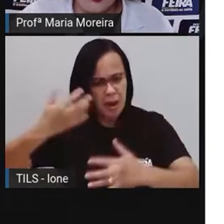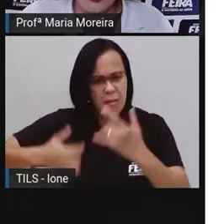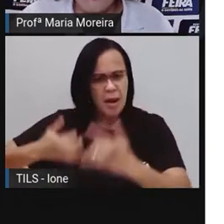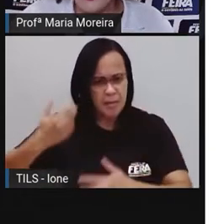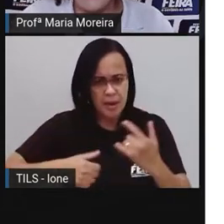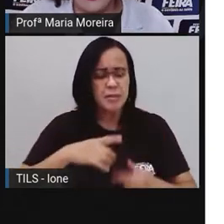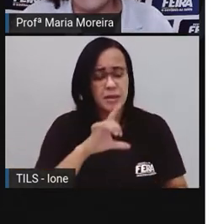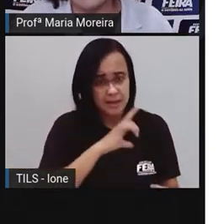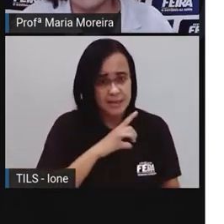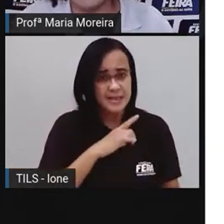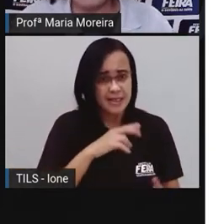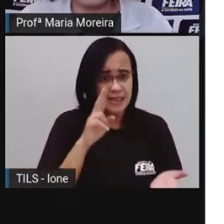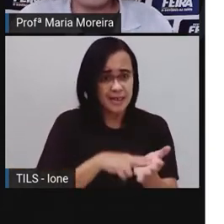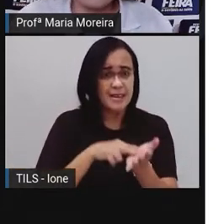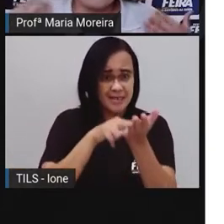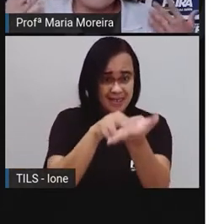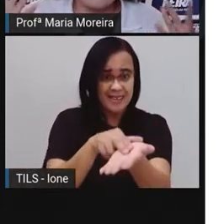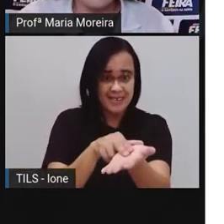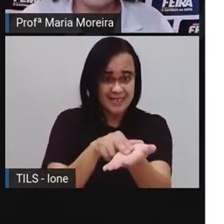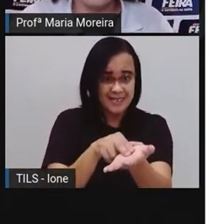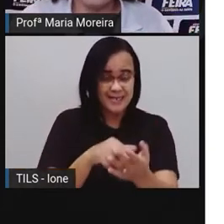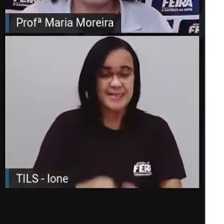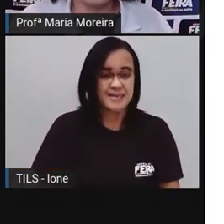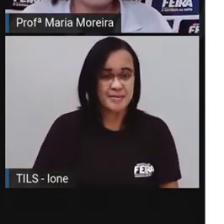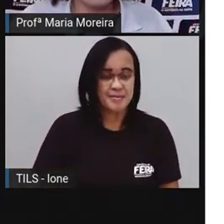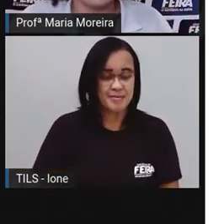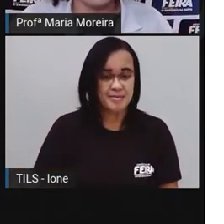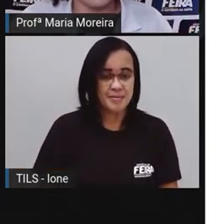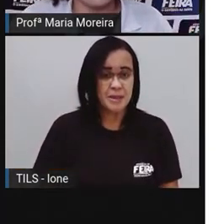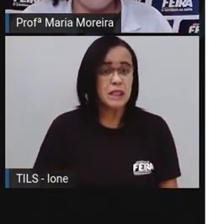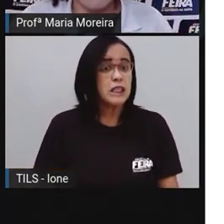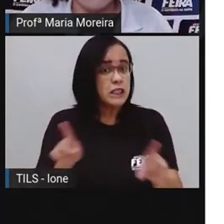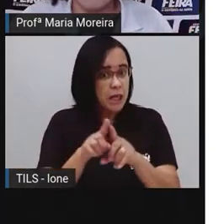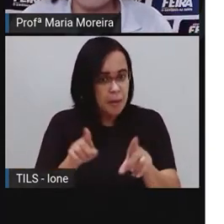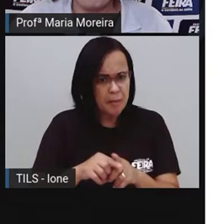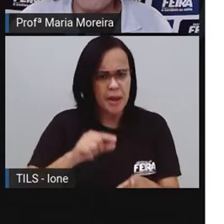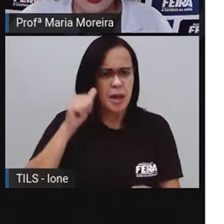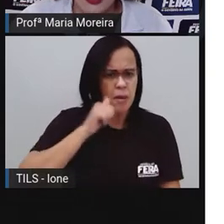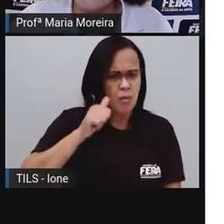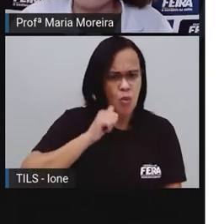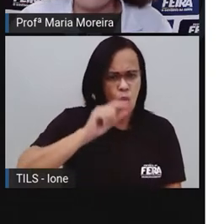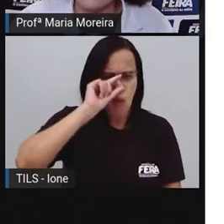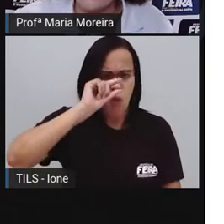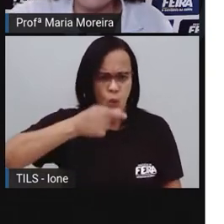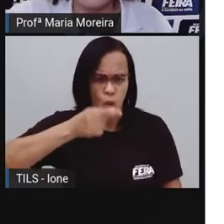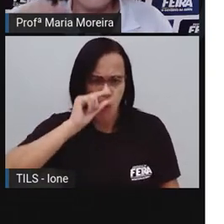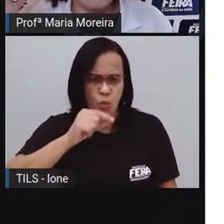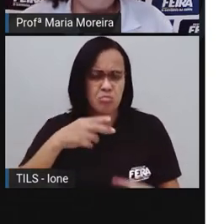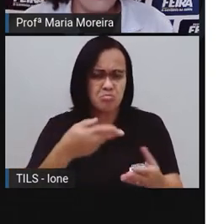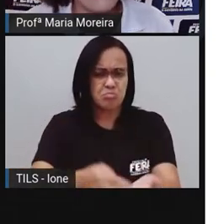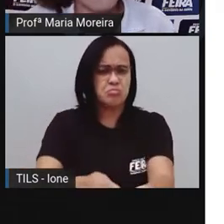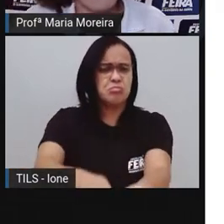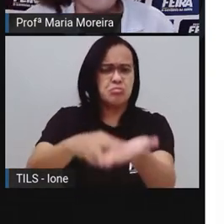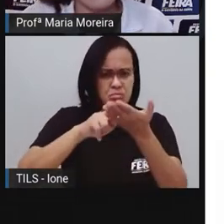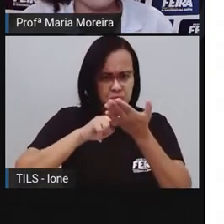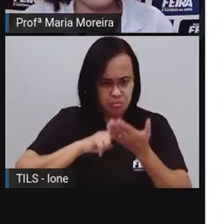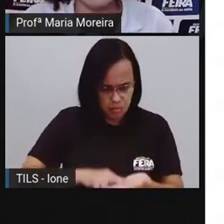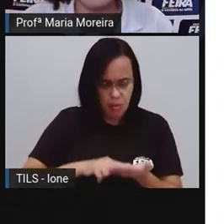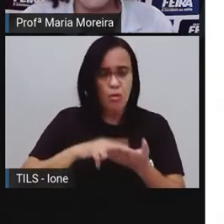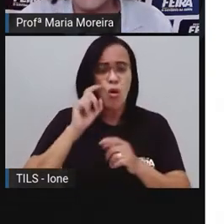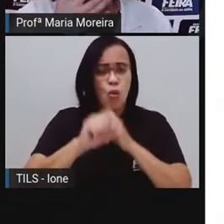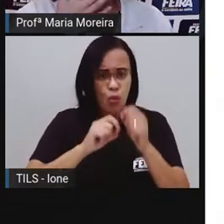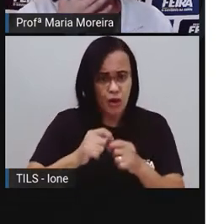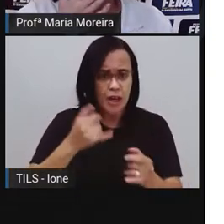uma carta. A bruxa que recebe lá o panfleto, falando com várias informações.